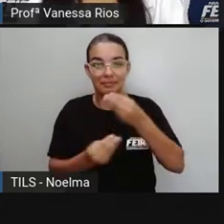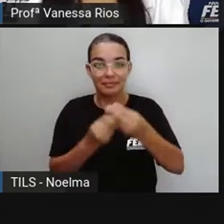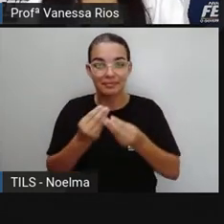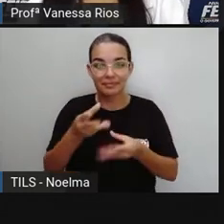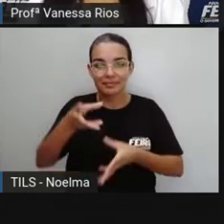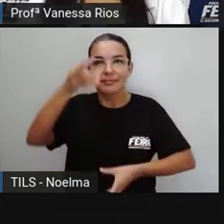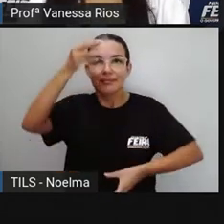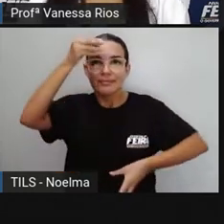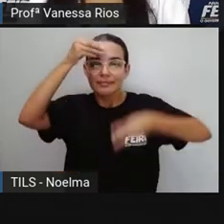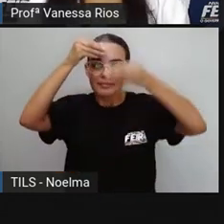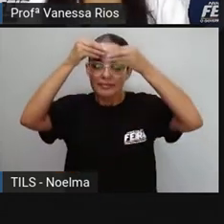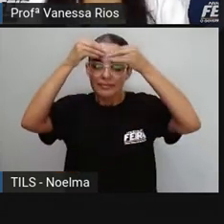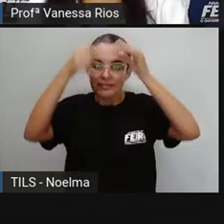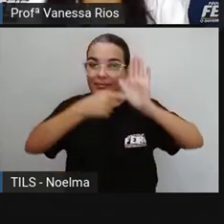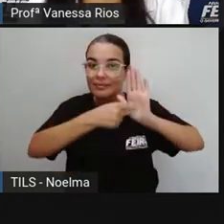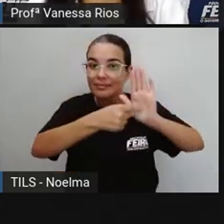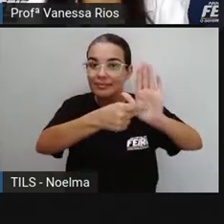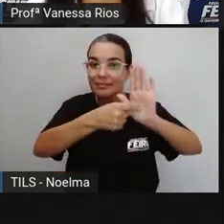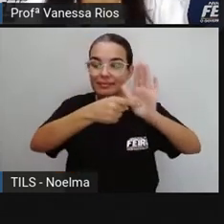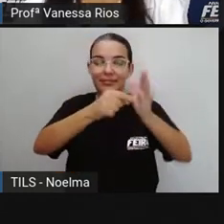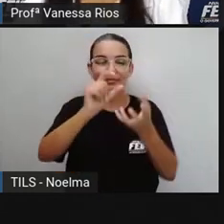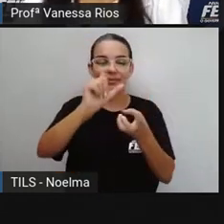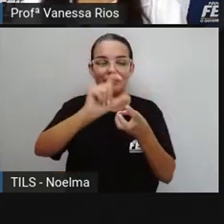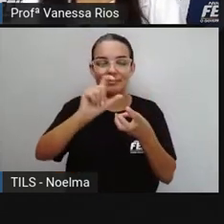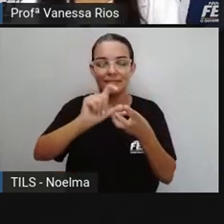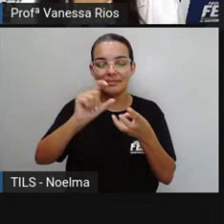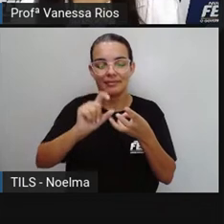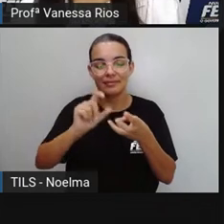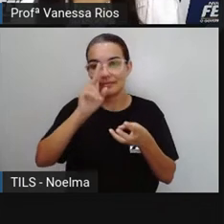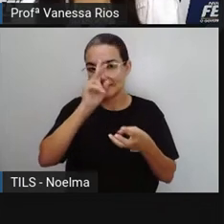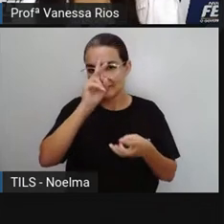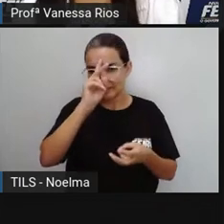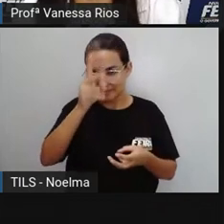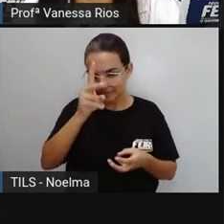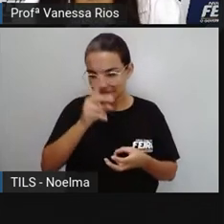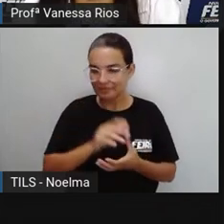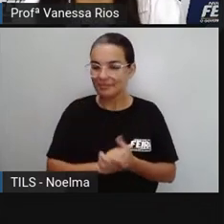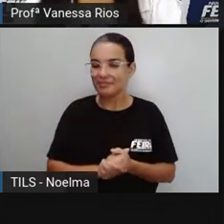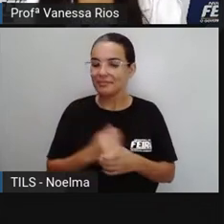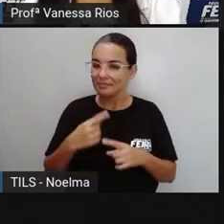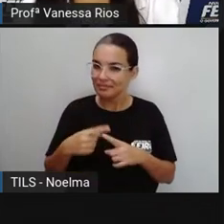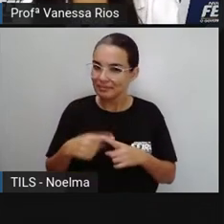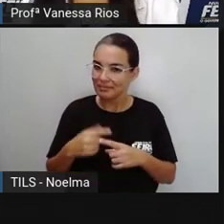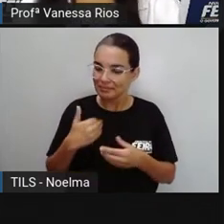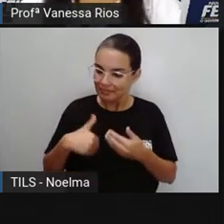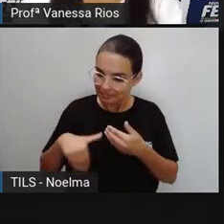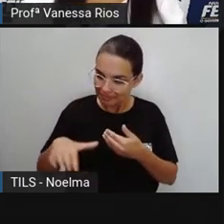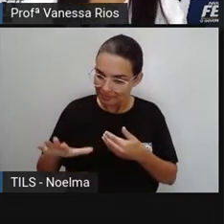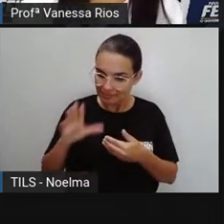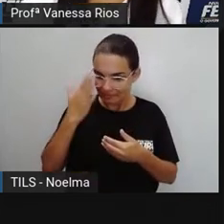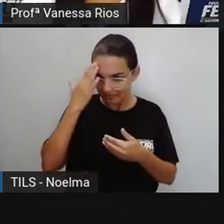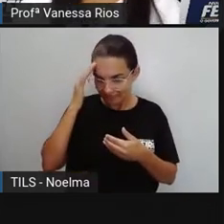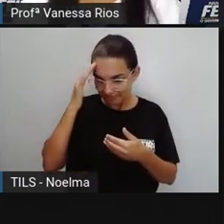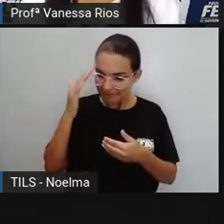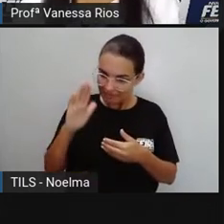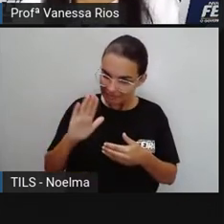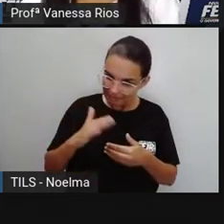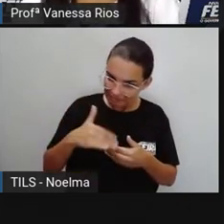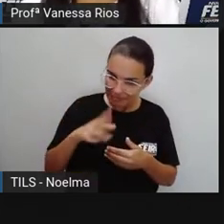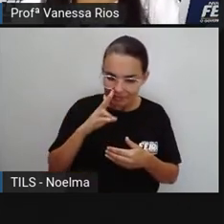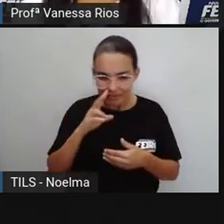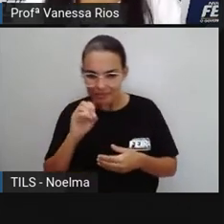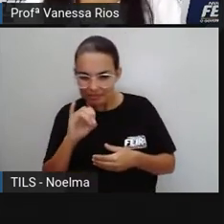conseguirmos identificar a sílaba tônica para, partir dessa identificação, a gente saber se vai receber acento